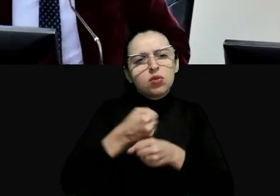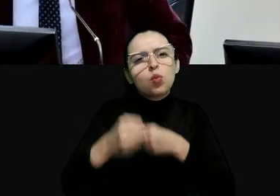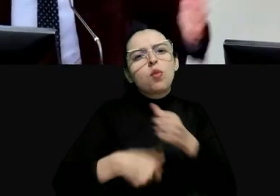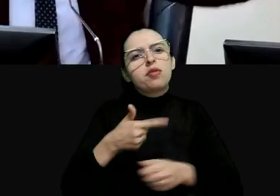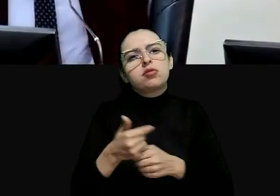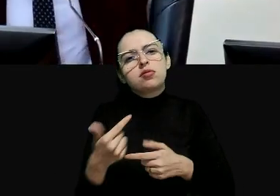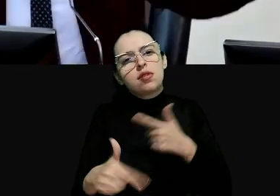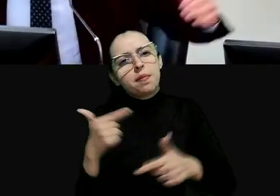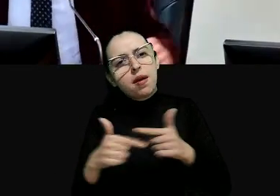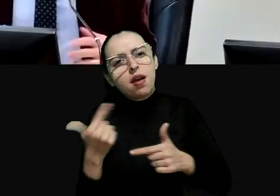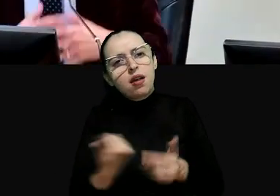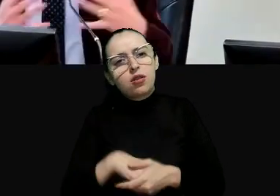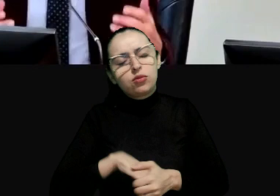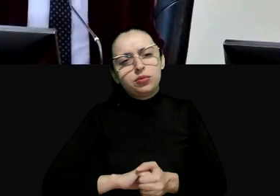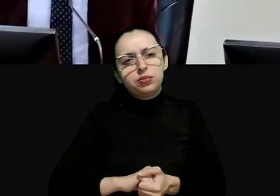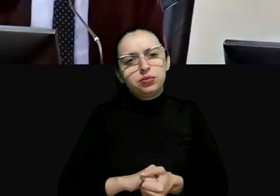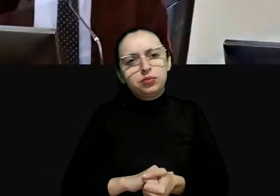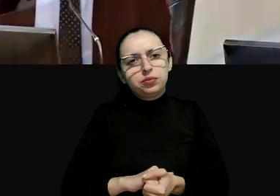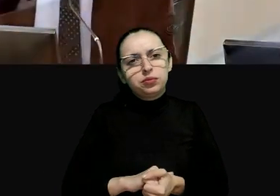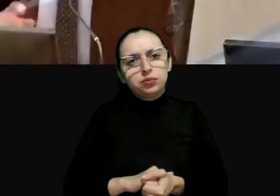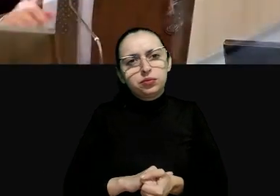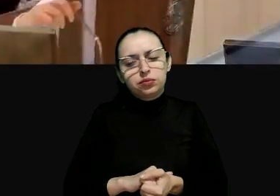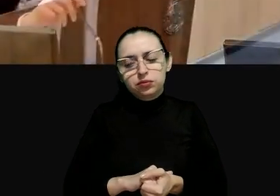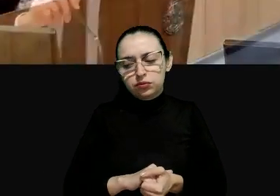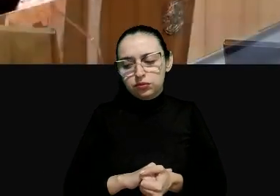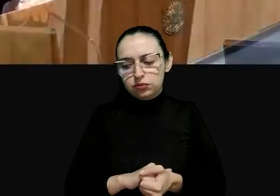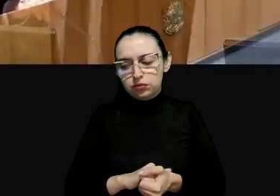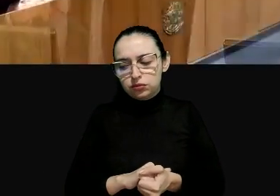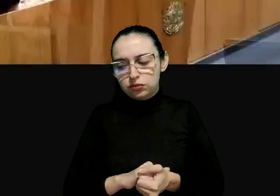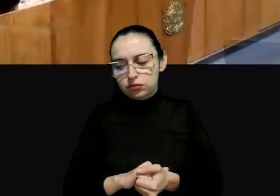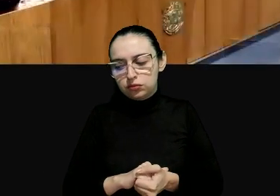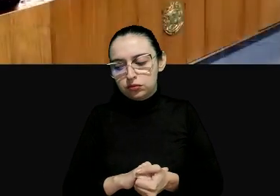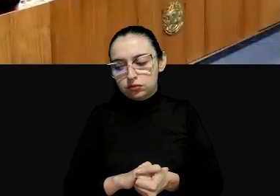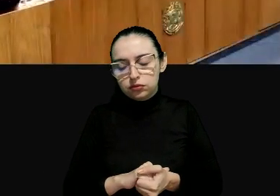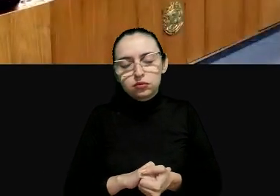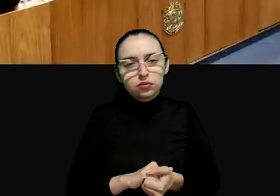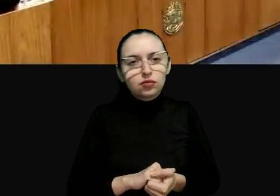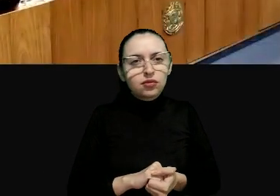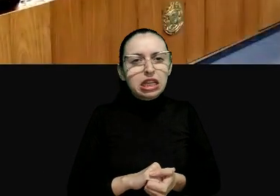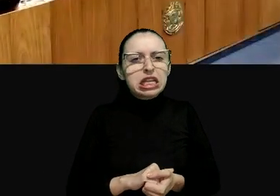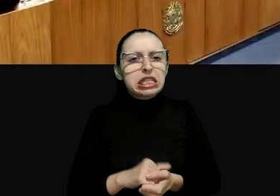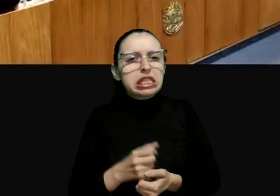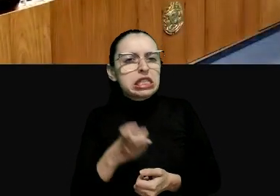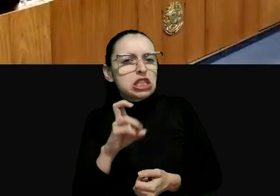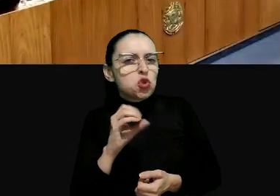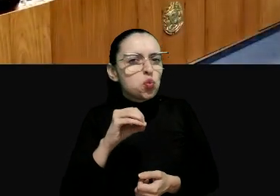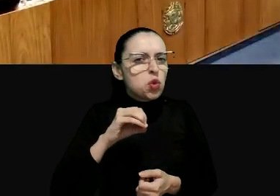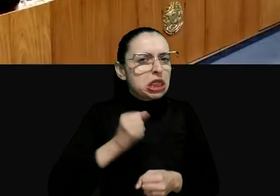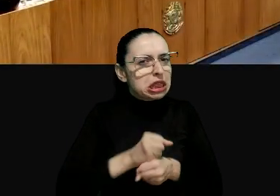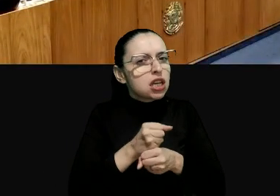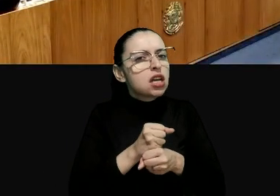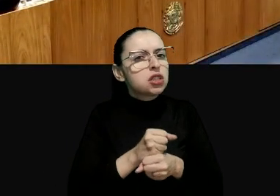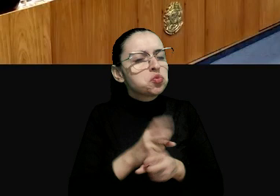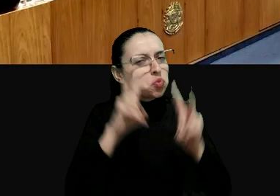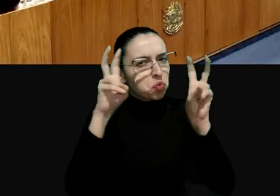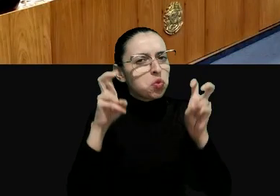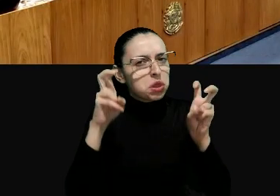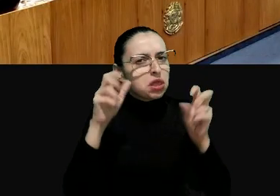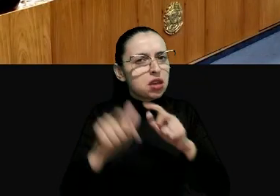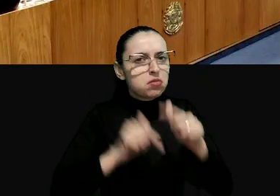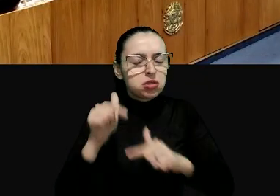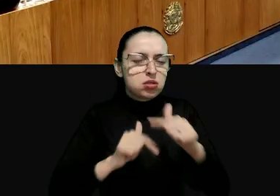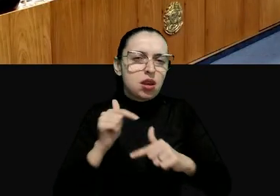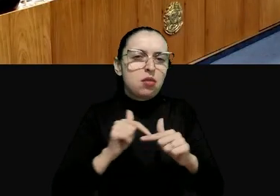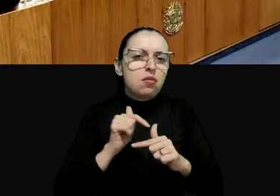parece por ela mas é assim são quase 20 anos que estamos trabalhando neste tema